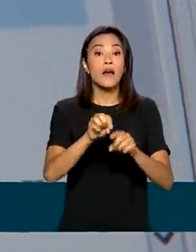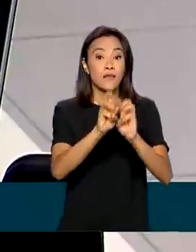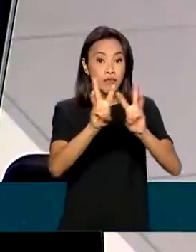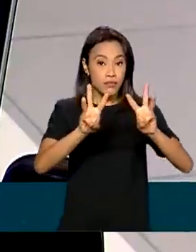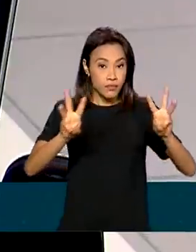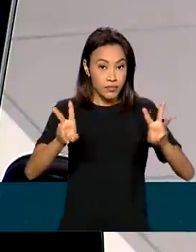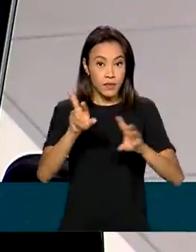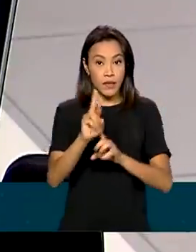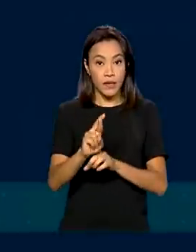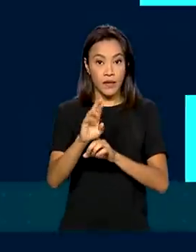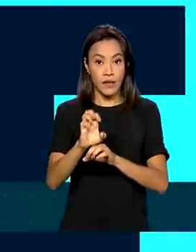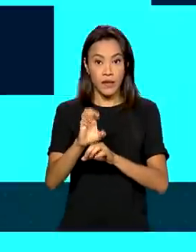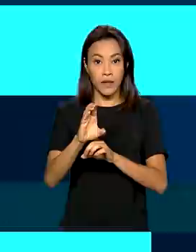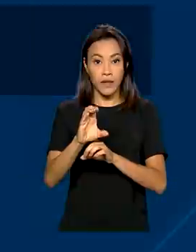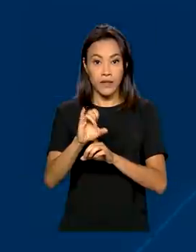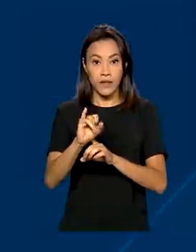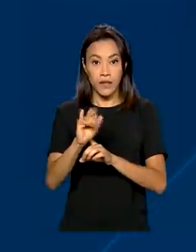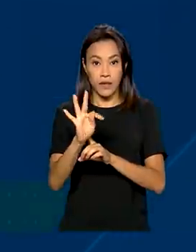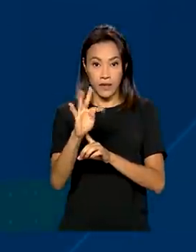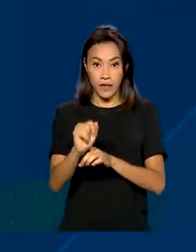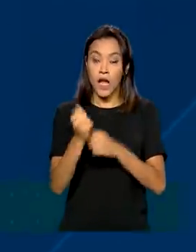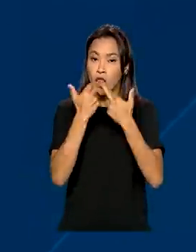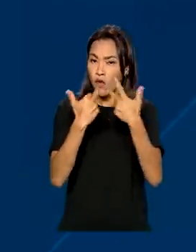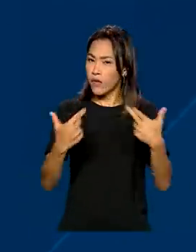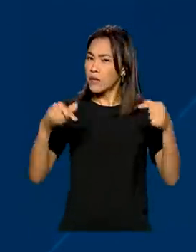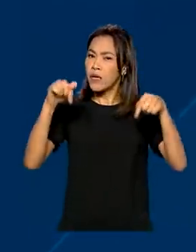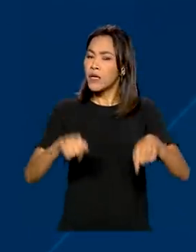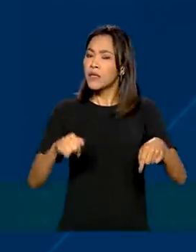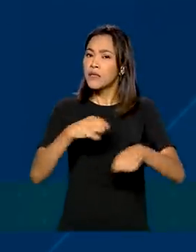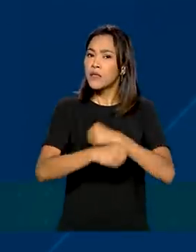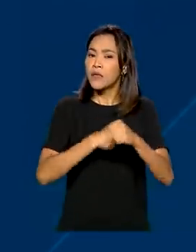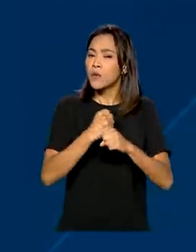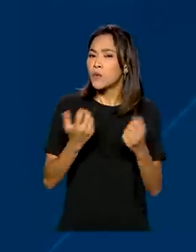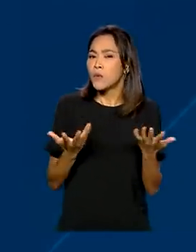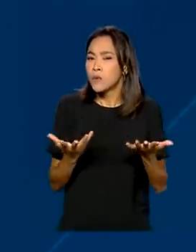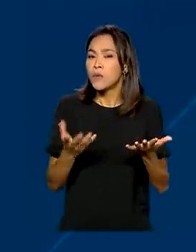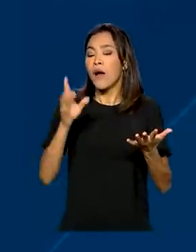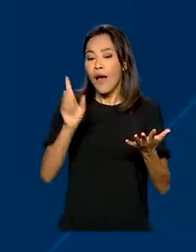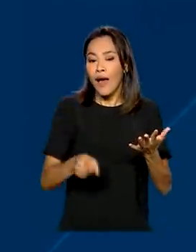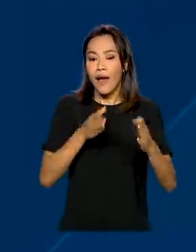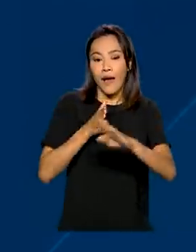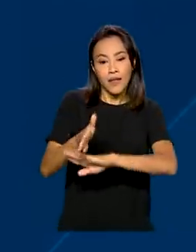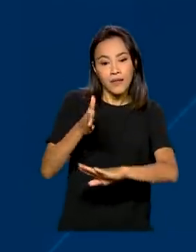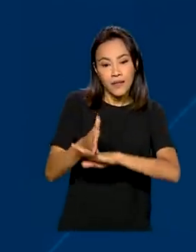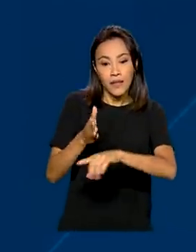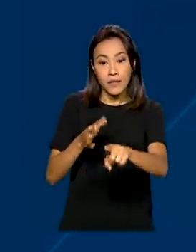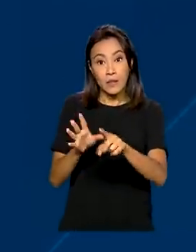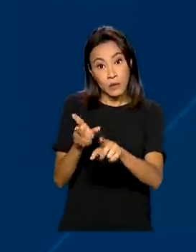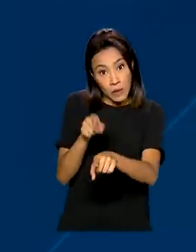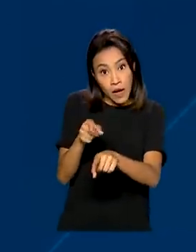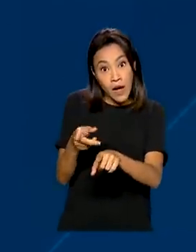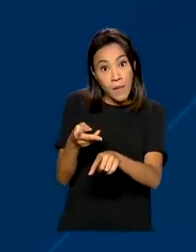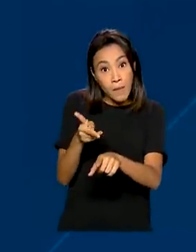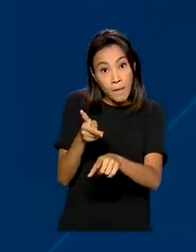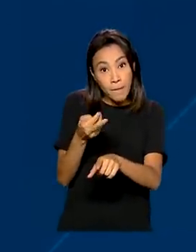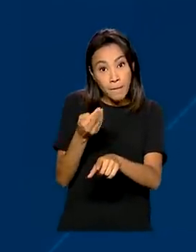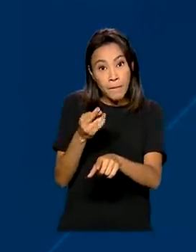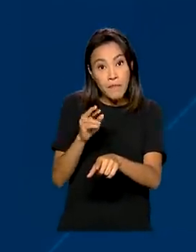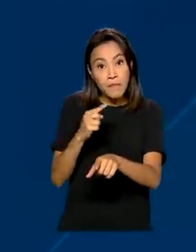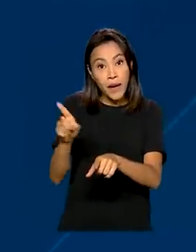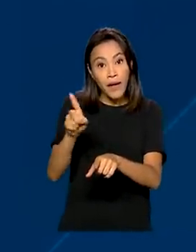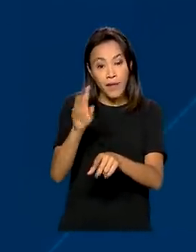Receita Federal. Entre as novidades deste ano, está o acesso à declaração pré-preenchida em todas as